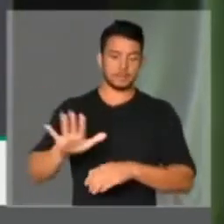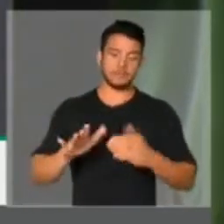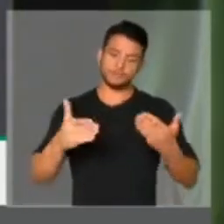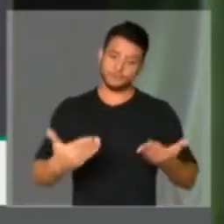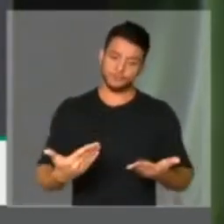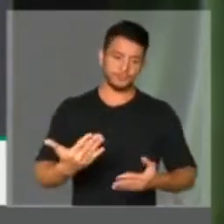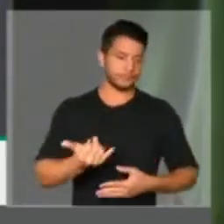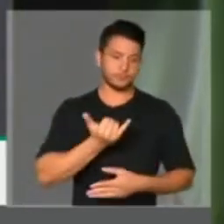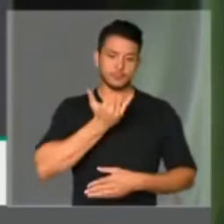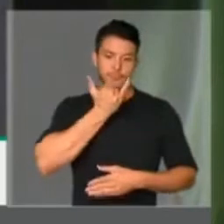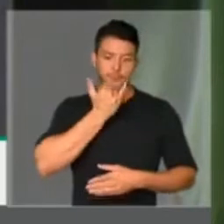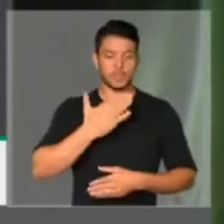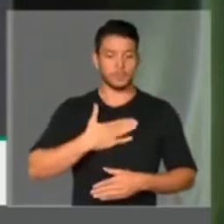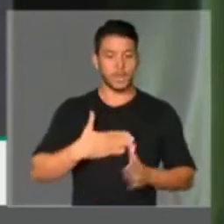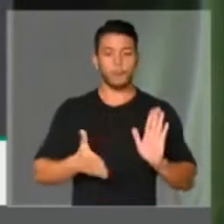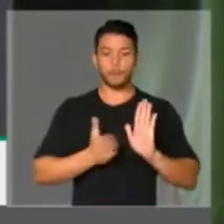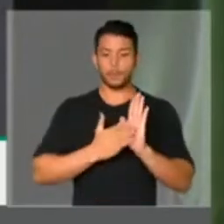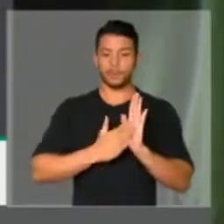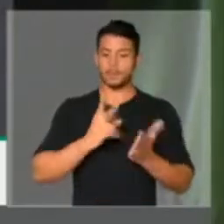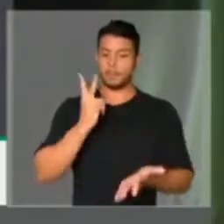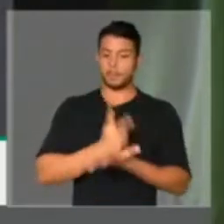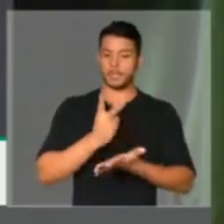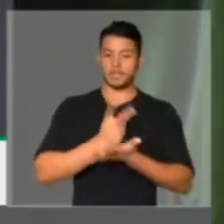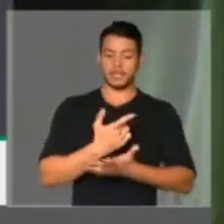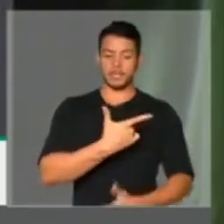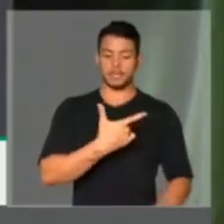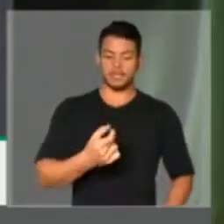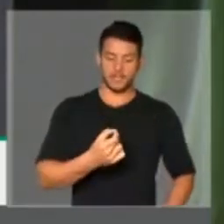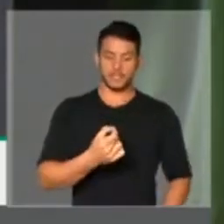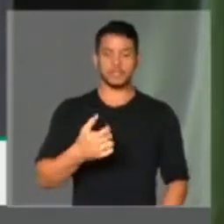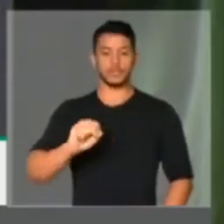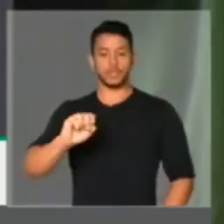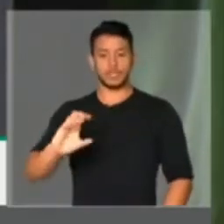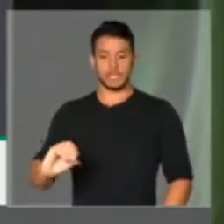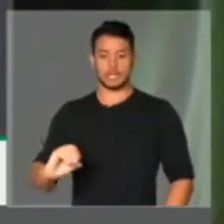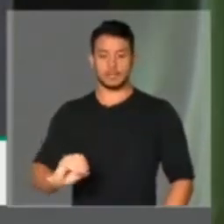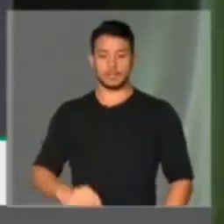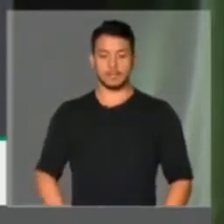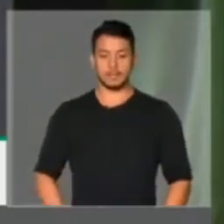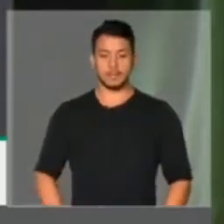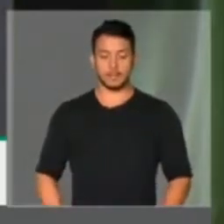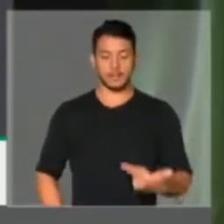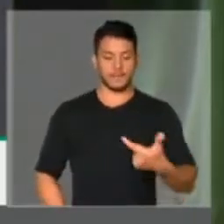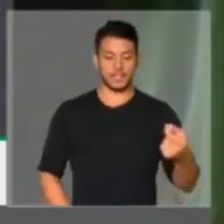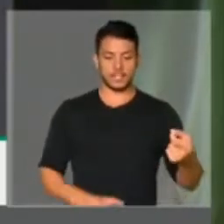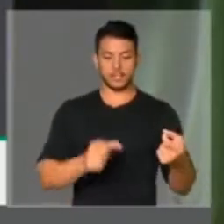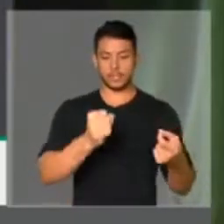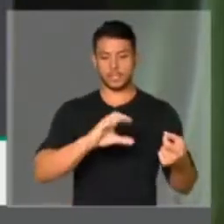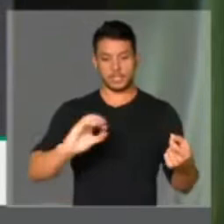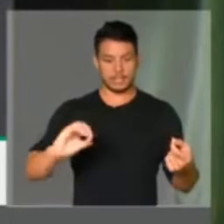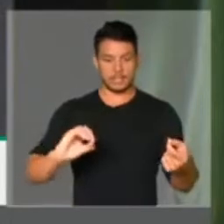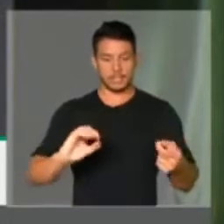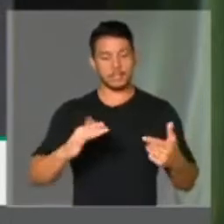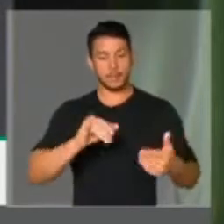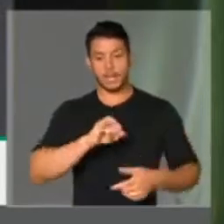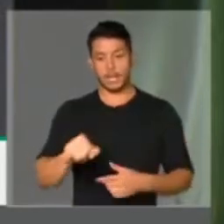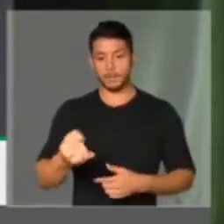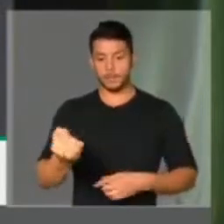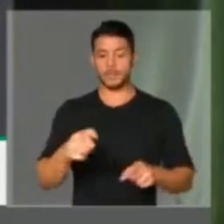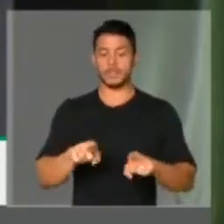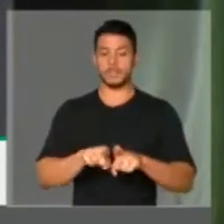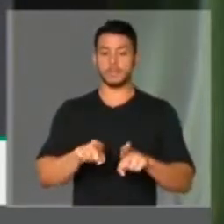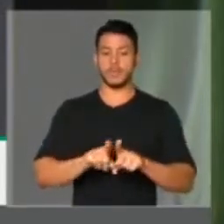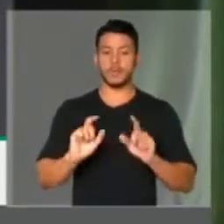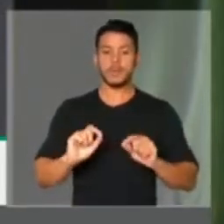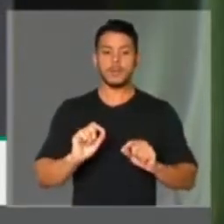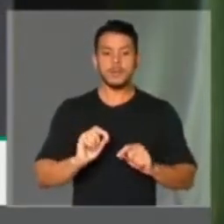Então, a nossa proposta é que se mantenha a lei atual. E eu quero aproveitar esse final aqui na minha fala